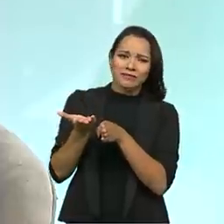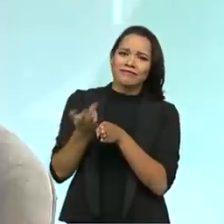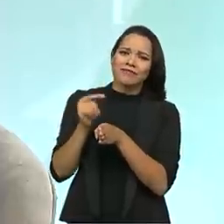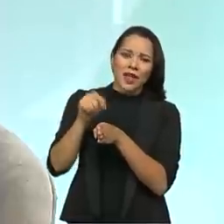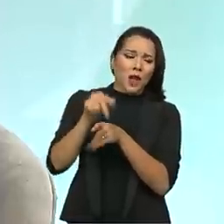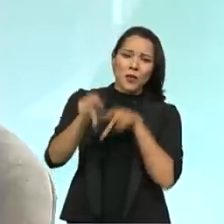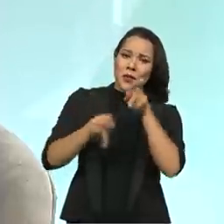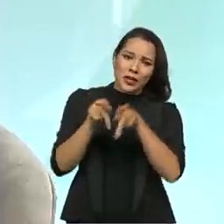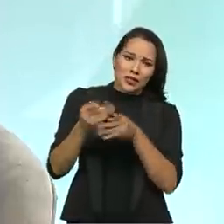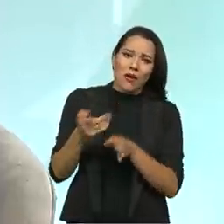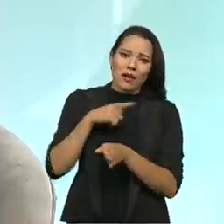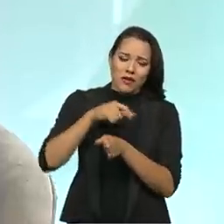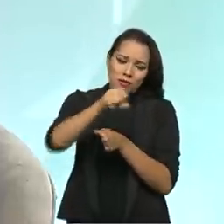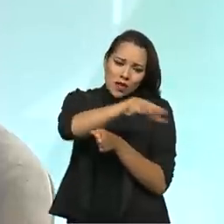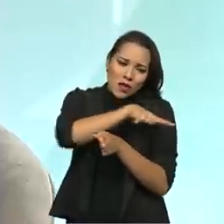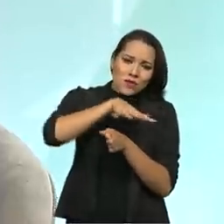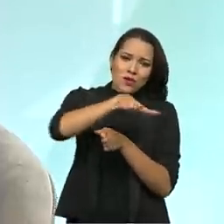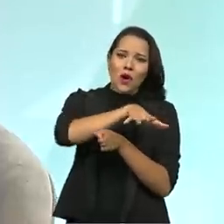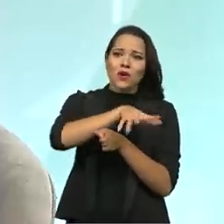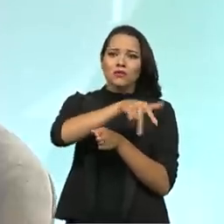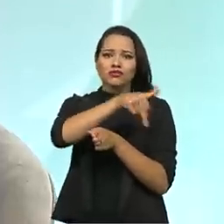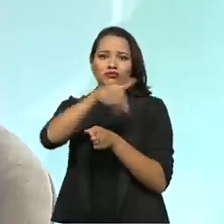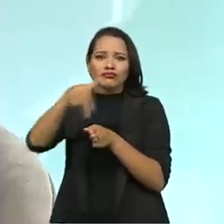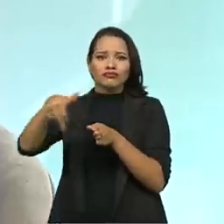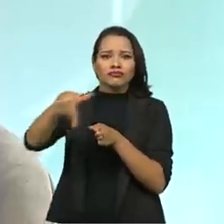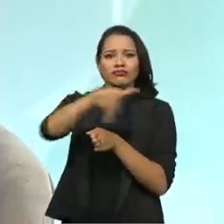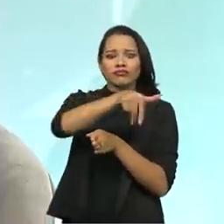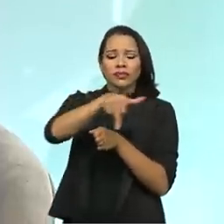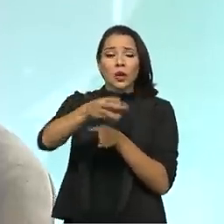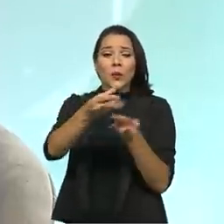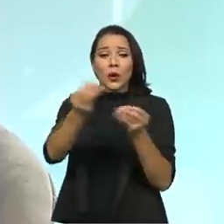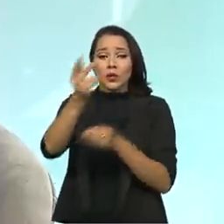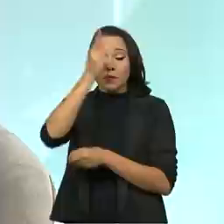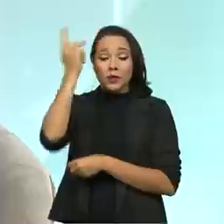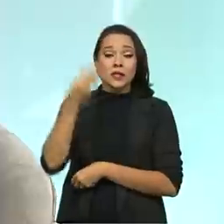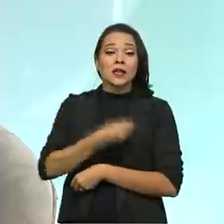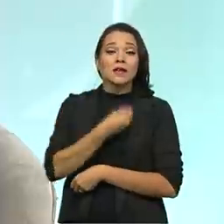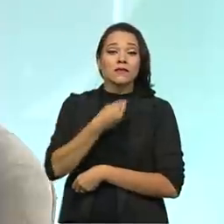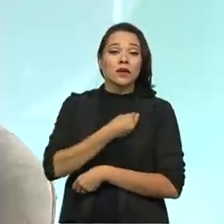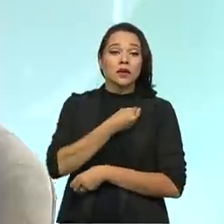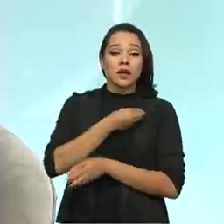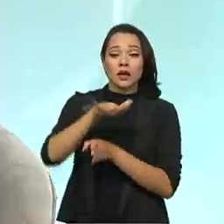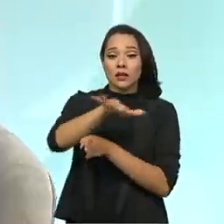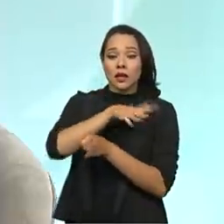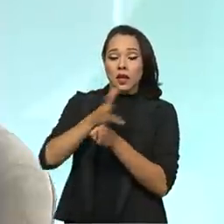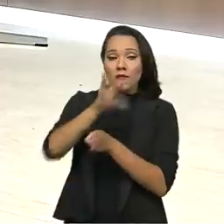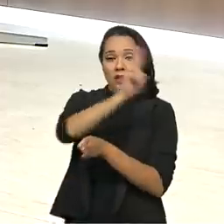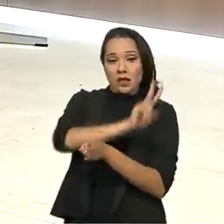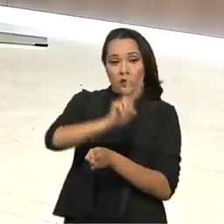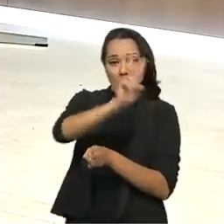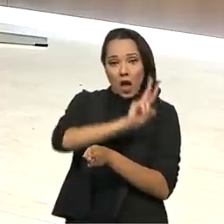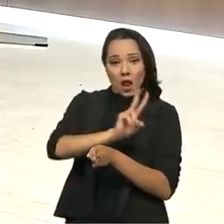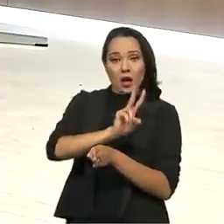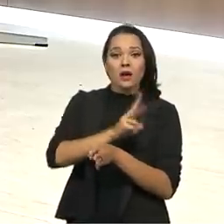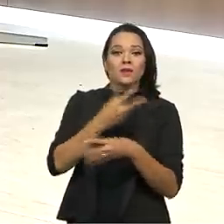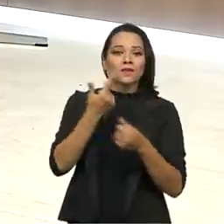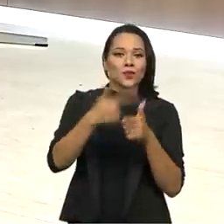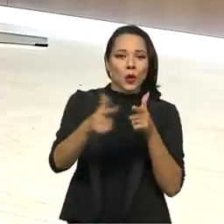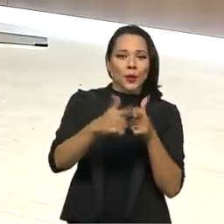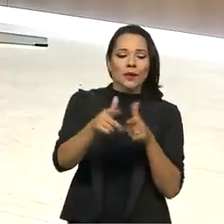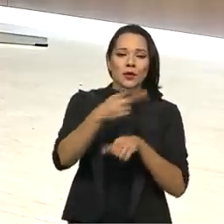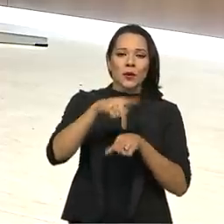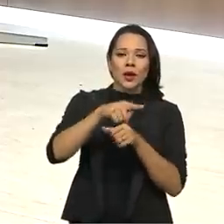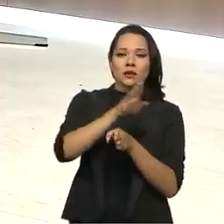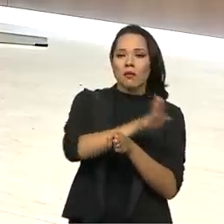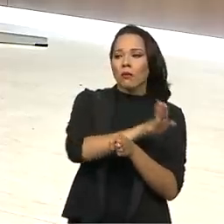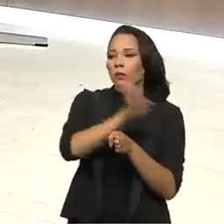é um povo, é um povo que tem um território que circula. Muitas dessas pessoas que vivem em território venezuelano, devido à crise da Venezuela,